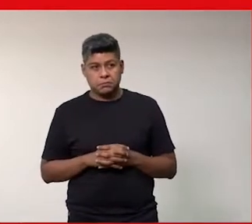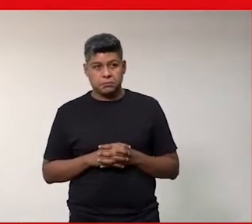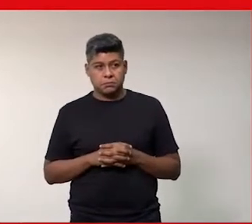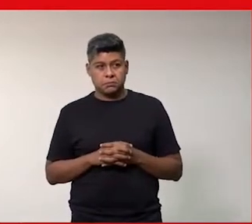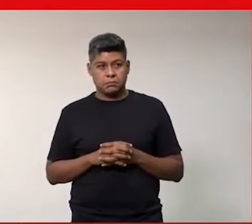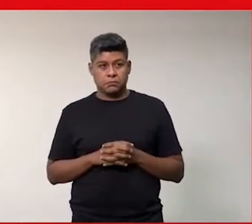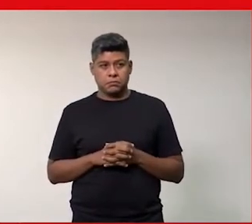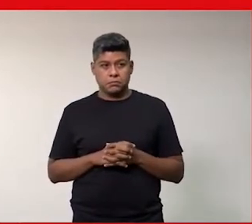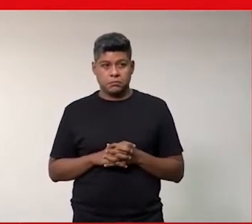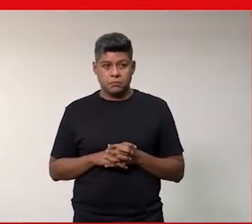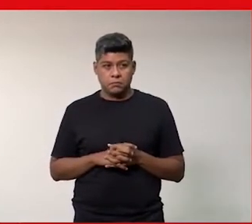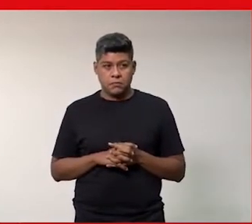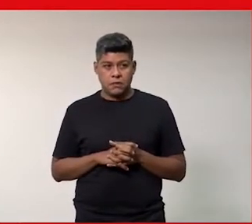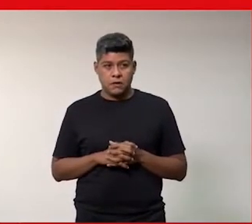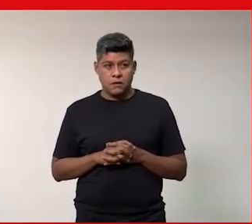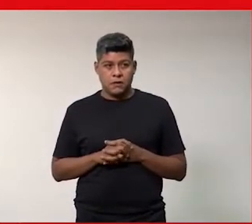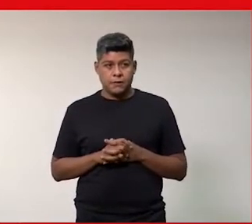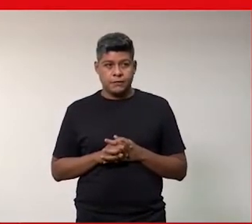vontade